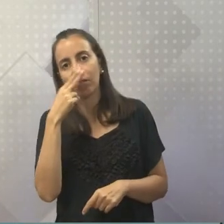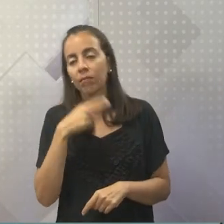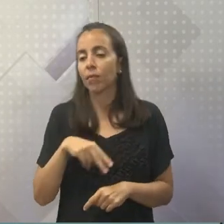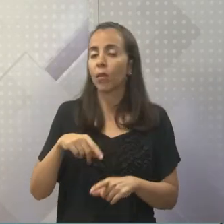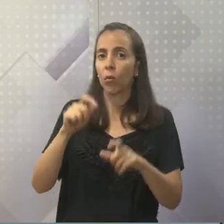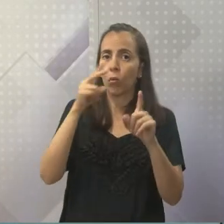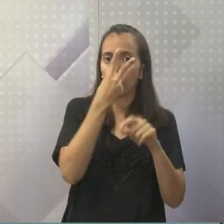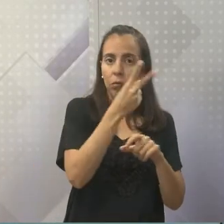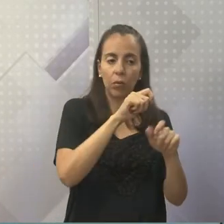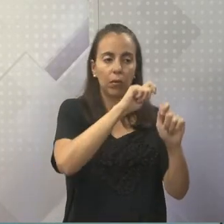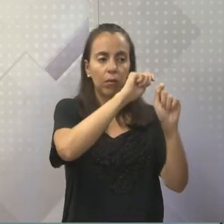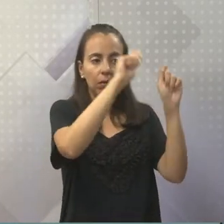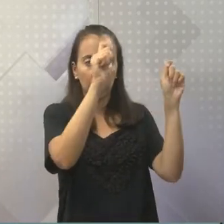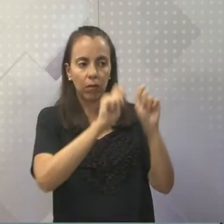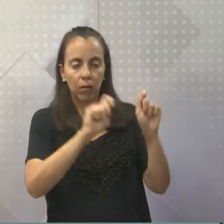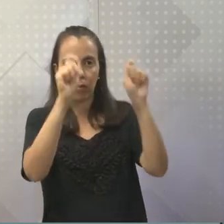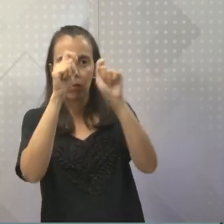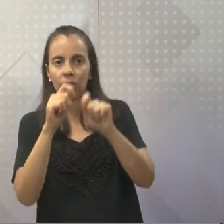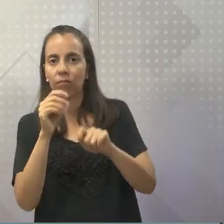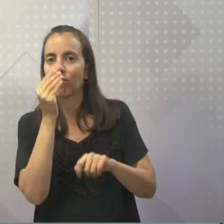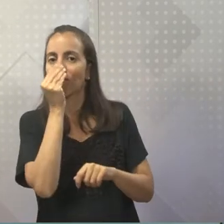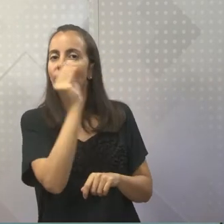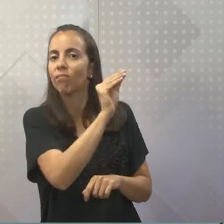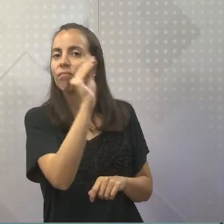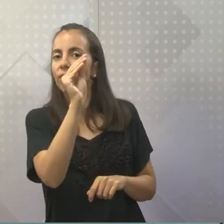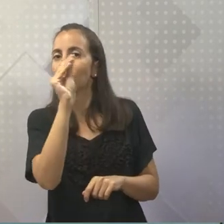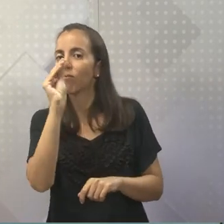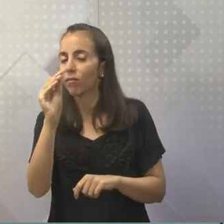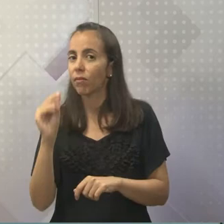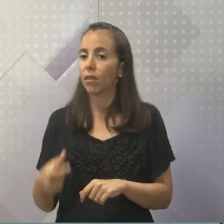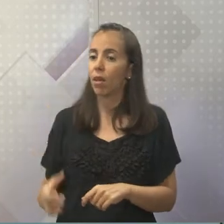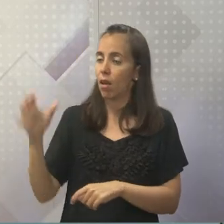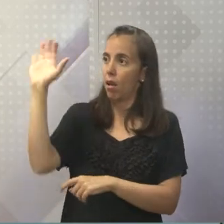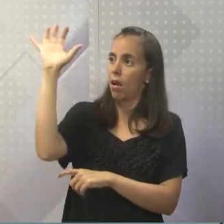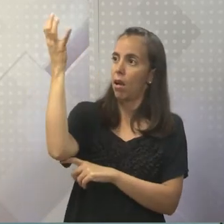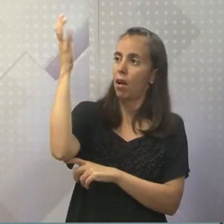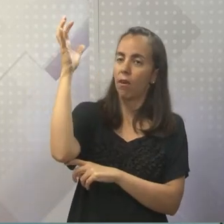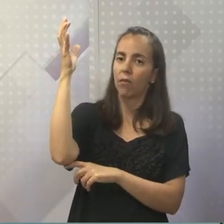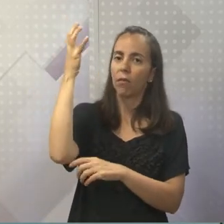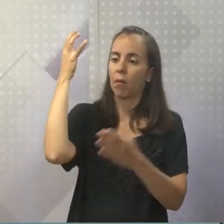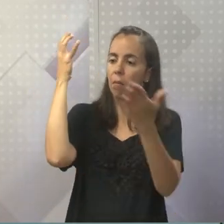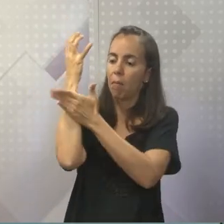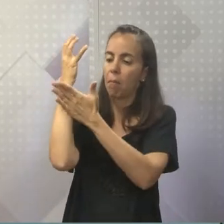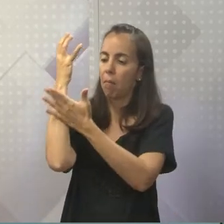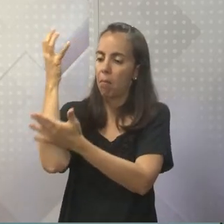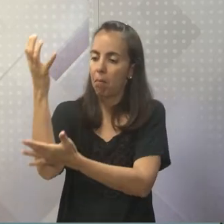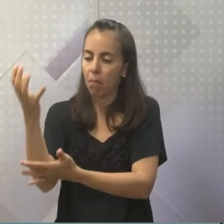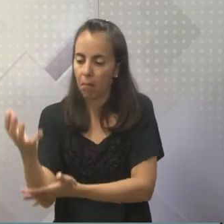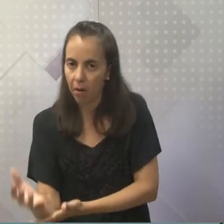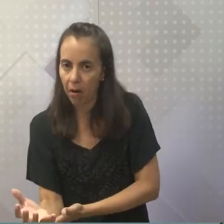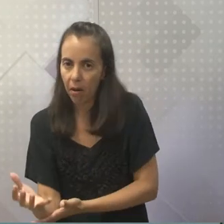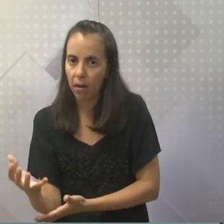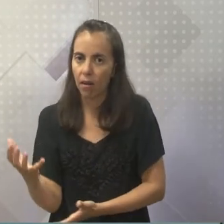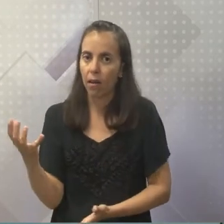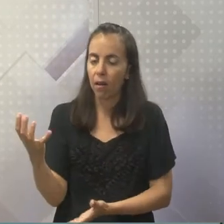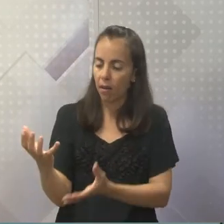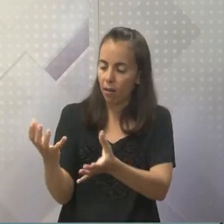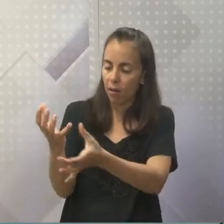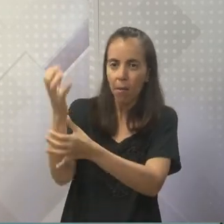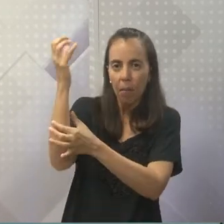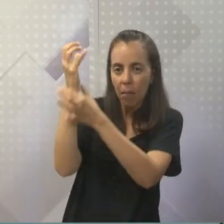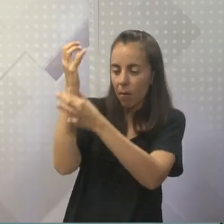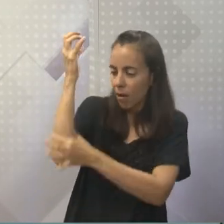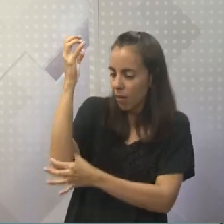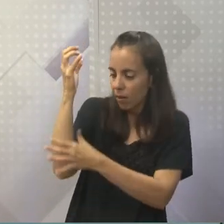Thor. E o que foi que ele fez? Ele derrubou a árvore, aquele carvalho que eu mostrei a vocês. E com a madeira daquela árvore